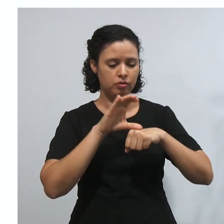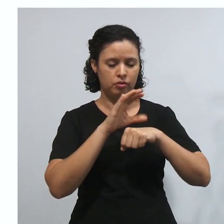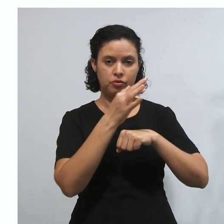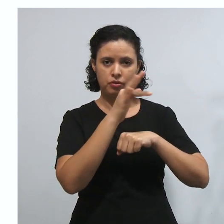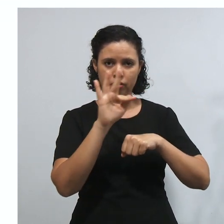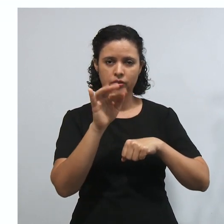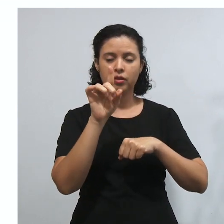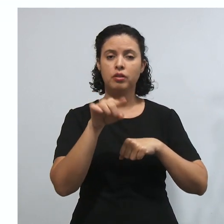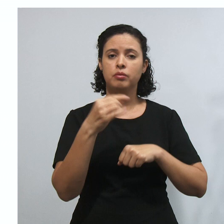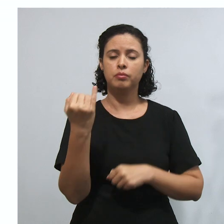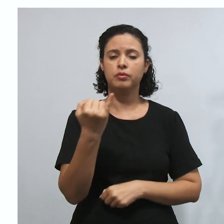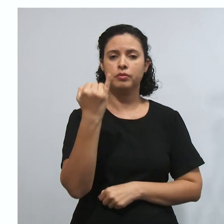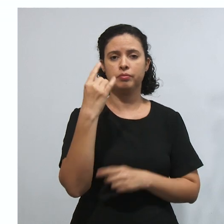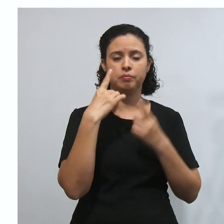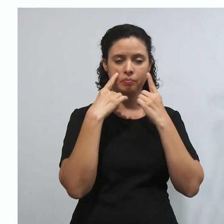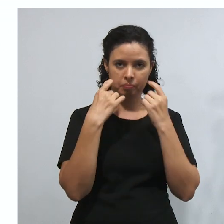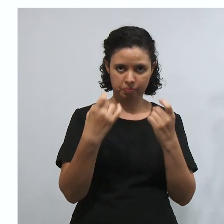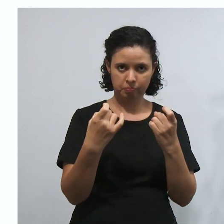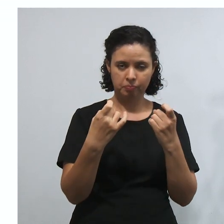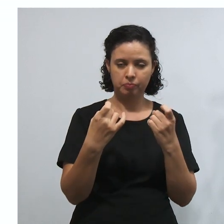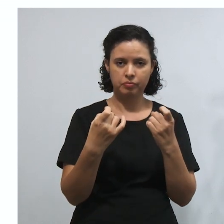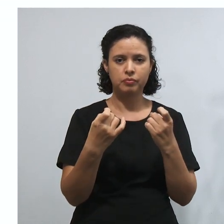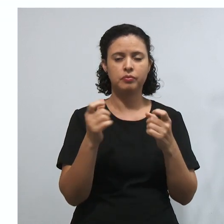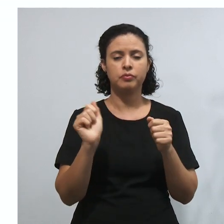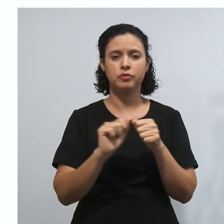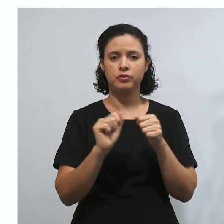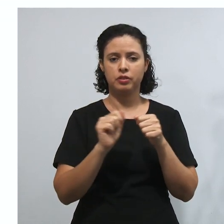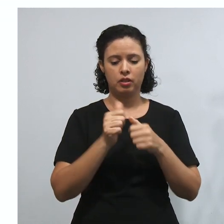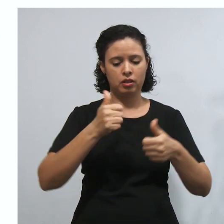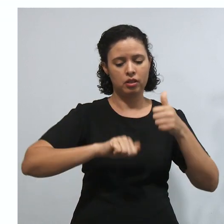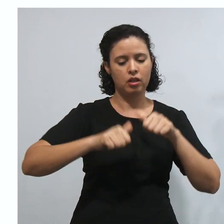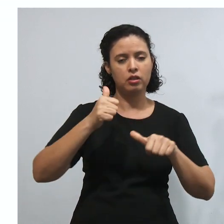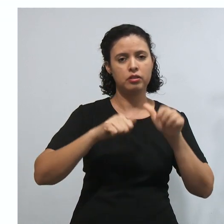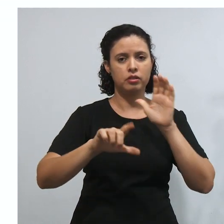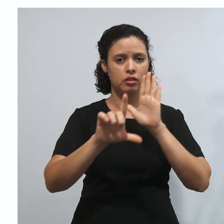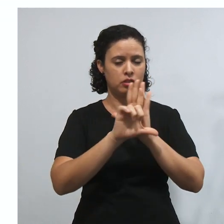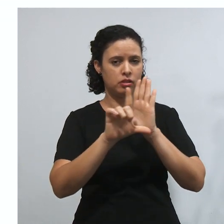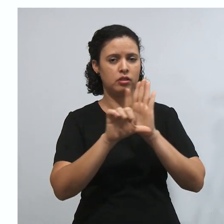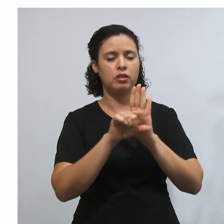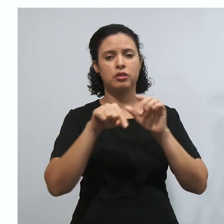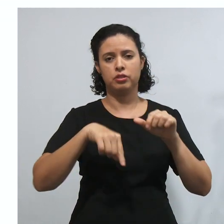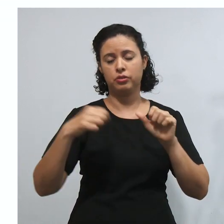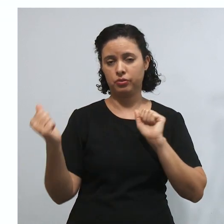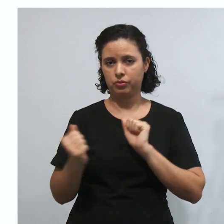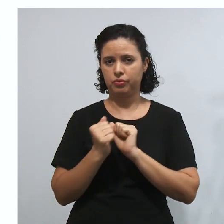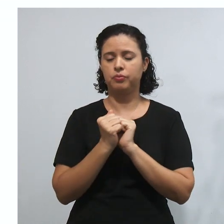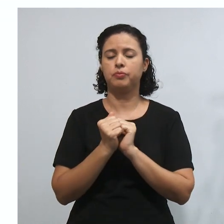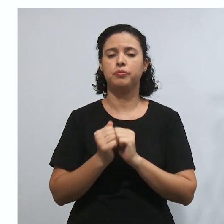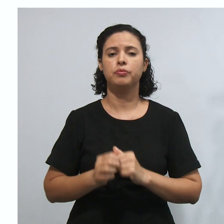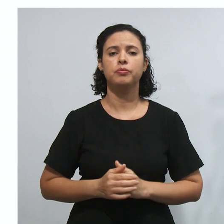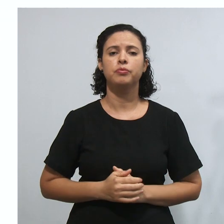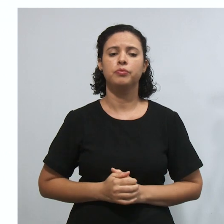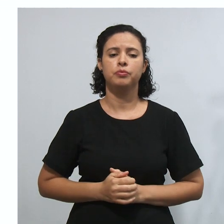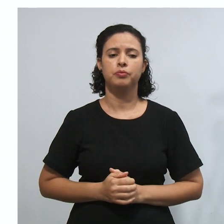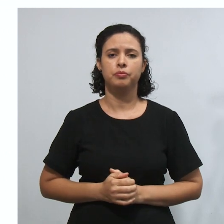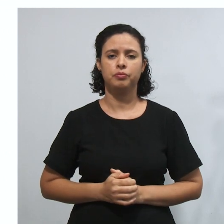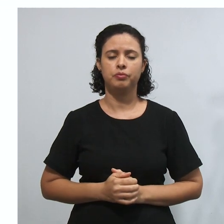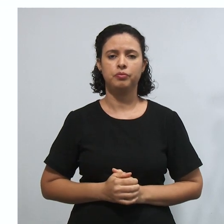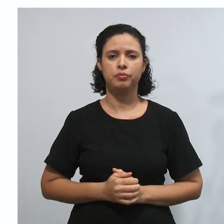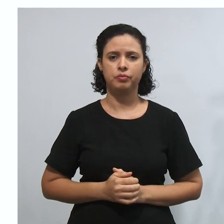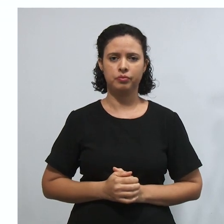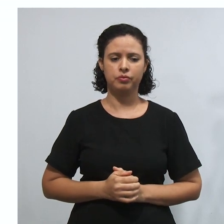interessante fazer essa análise da lei durante as aulas também. Tá certo? Olha só, quem tem